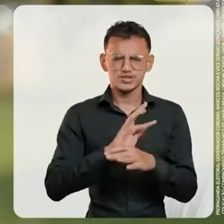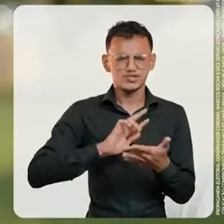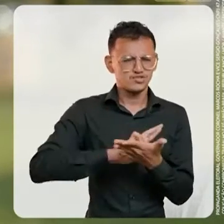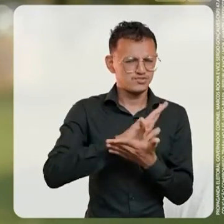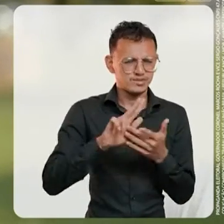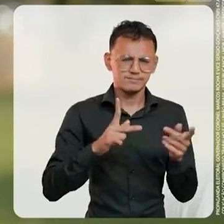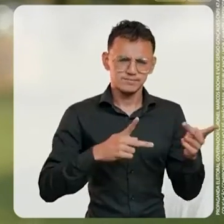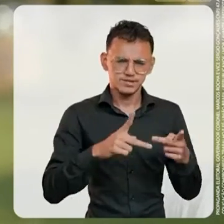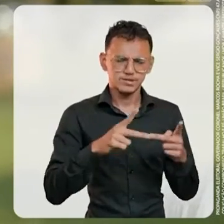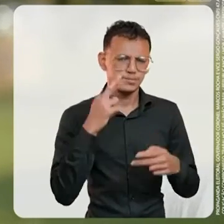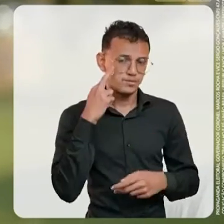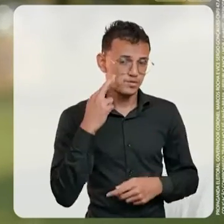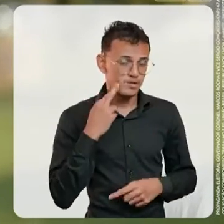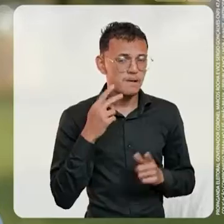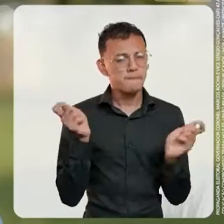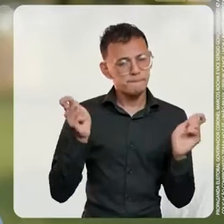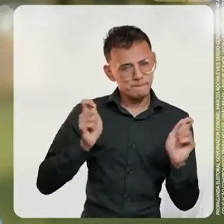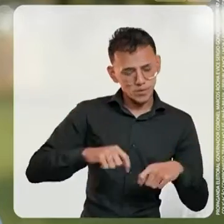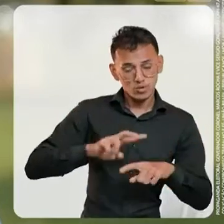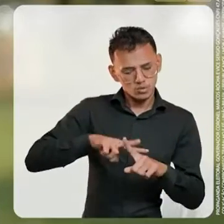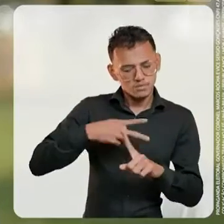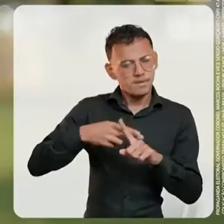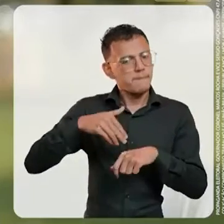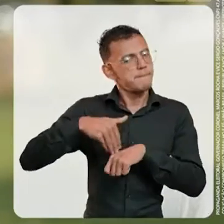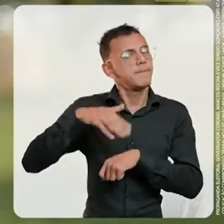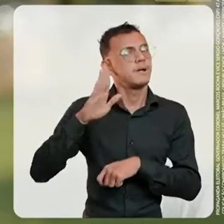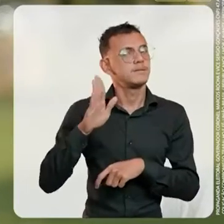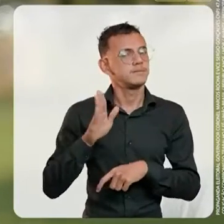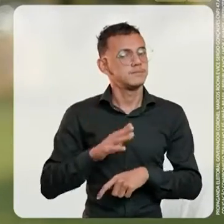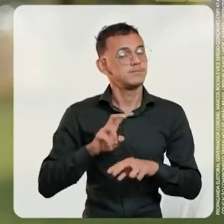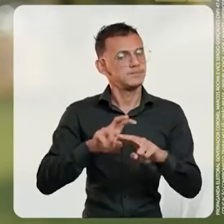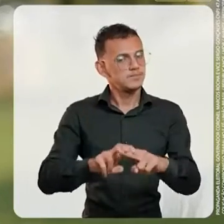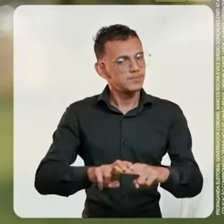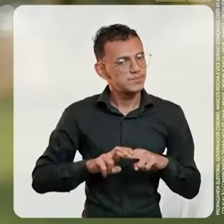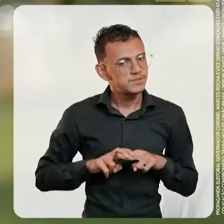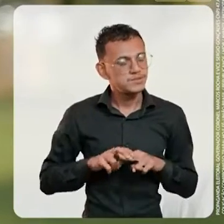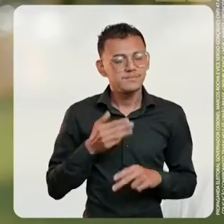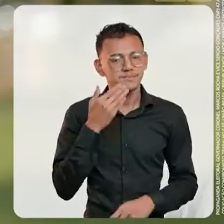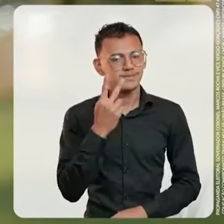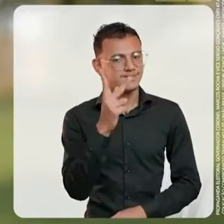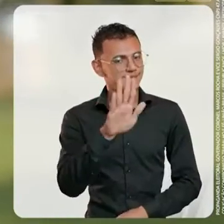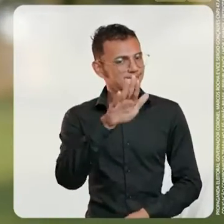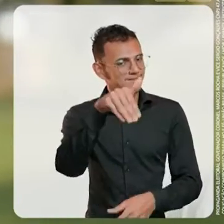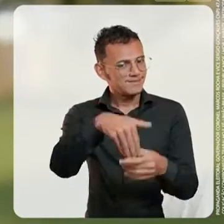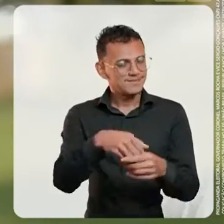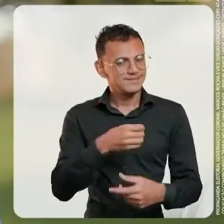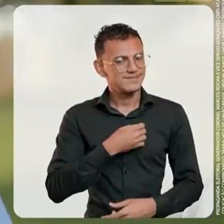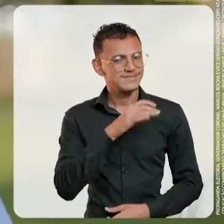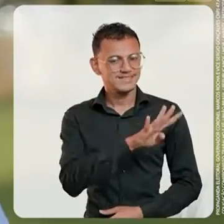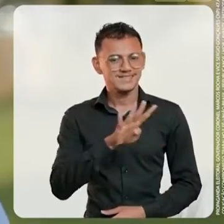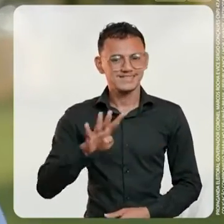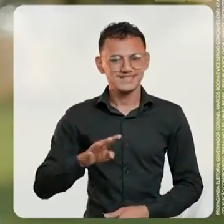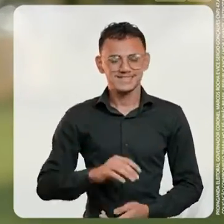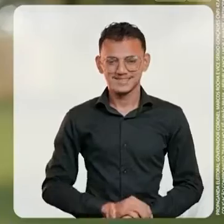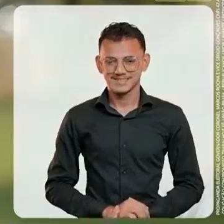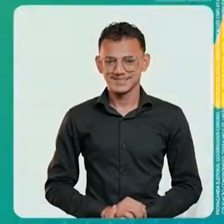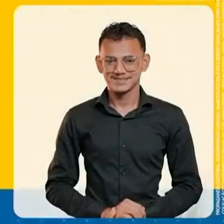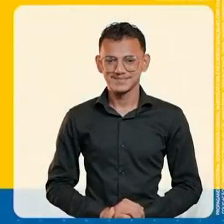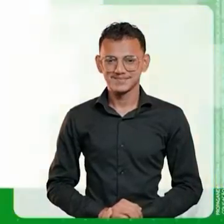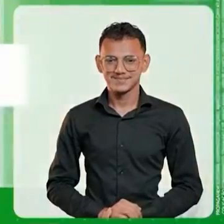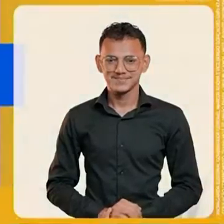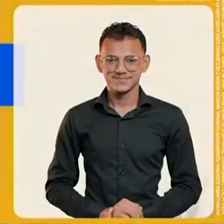Rondônia, mas sabemos que precisamos fazer muito mais. Por isso, peço seu voto. Vote 44.